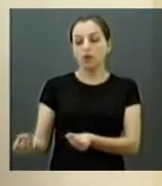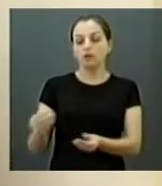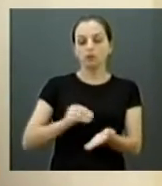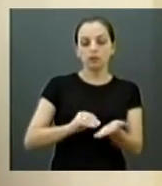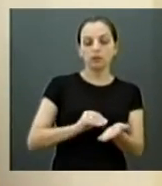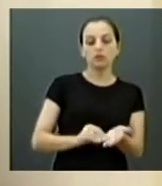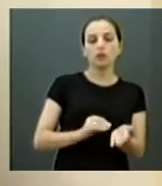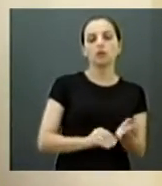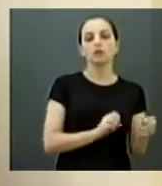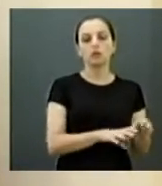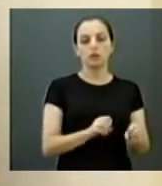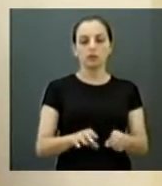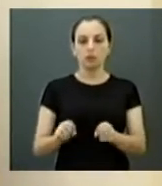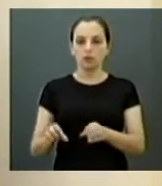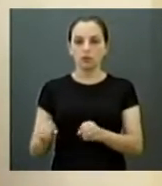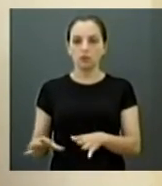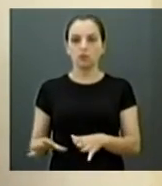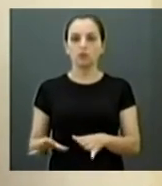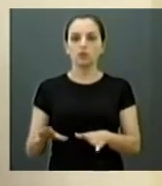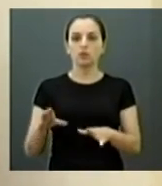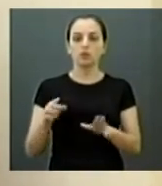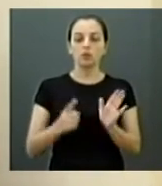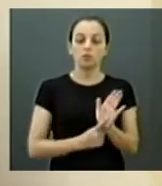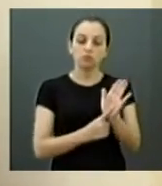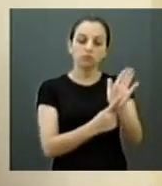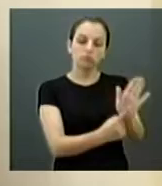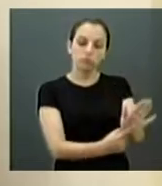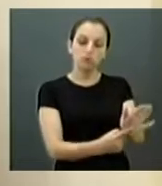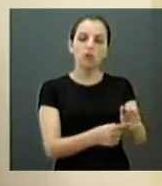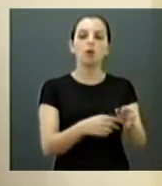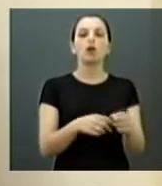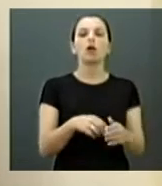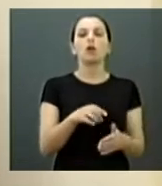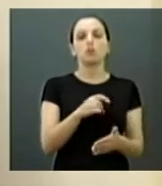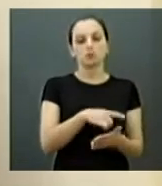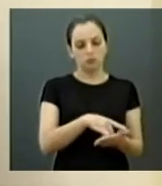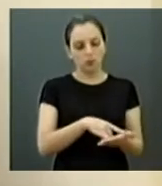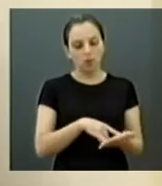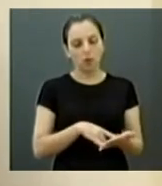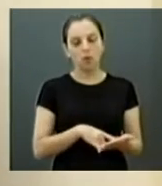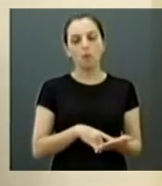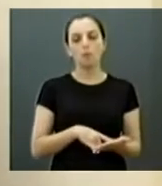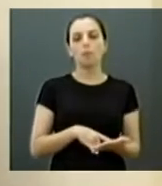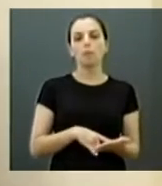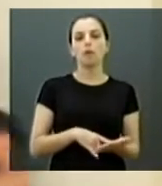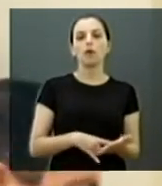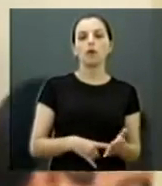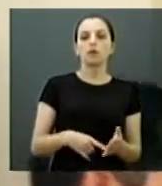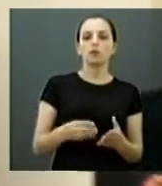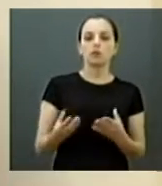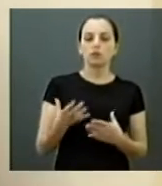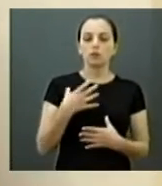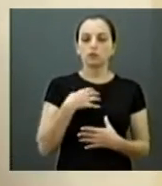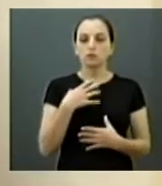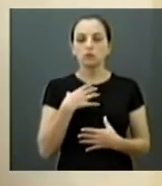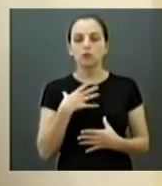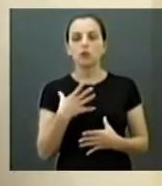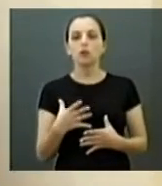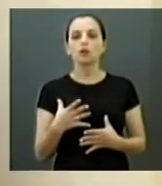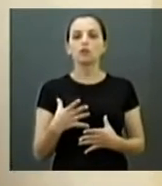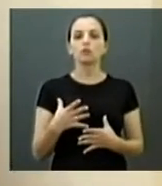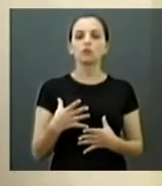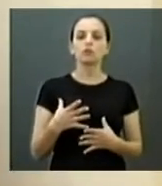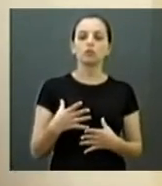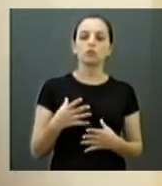denúncia, apresentamos o requerimento como forma de obter um posicionamento aí da Secretaria para poder avaliar